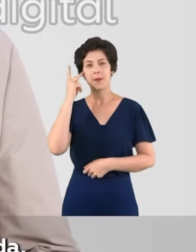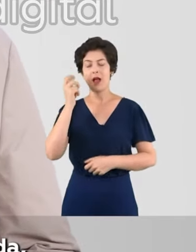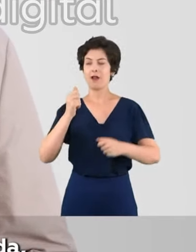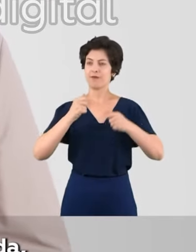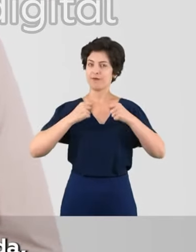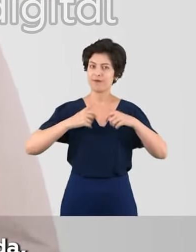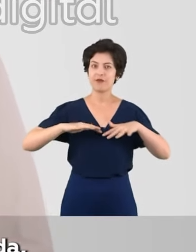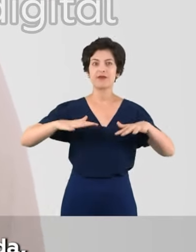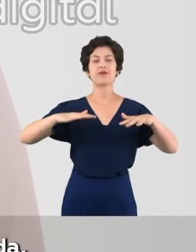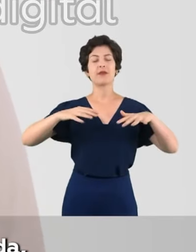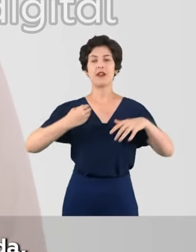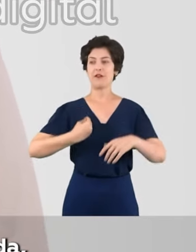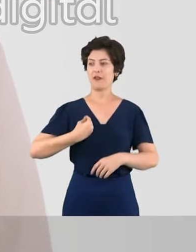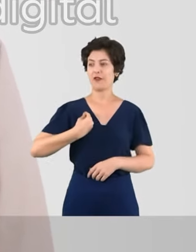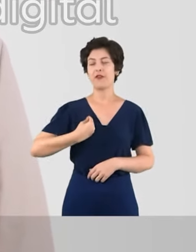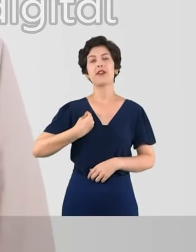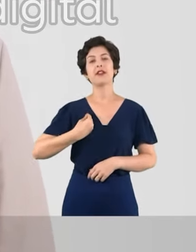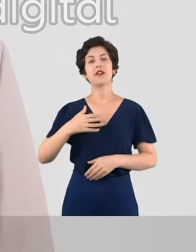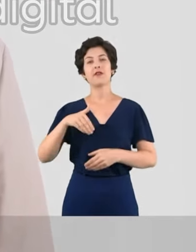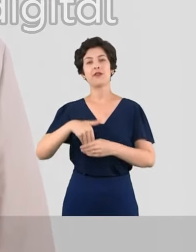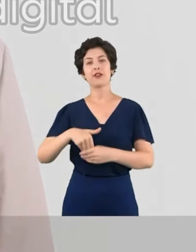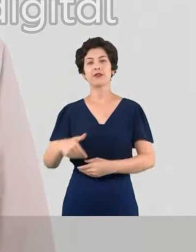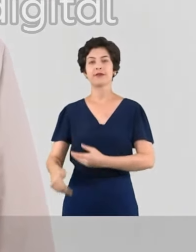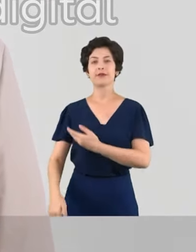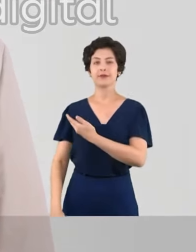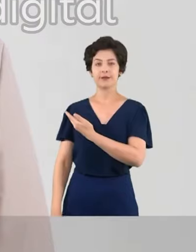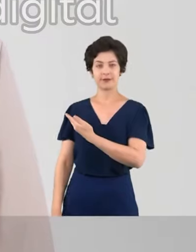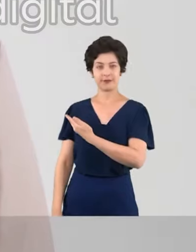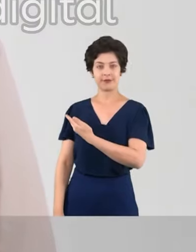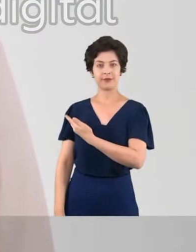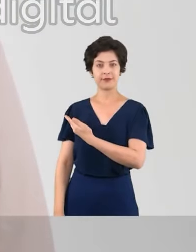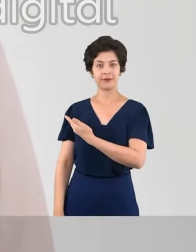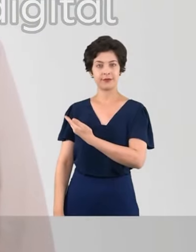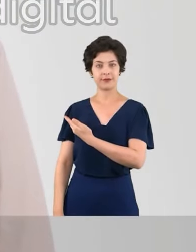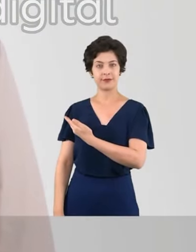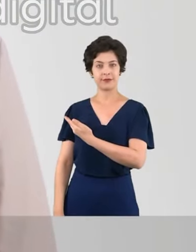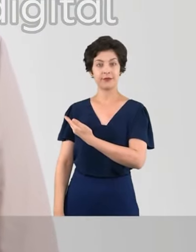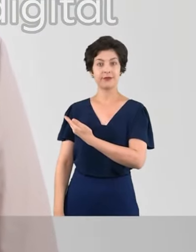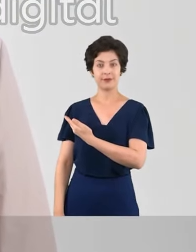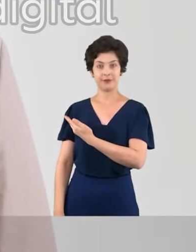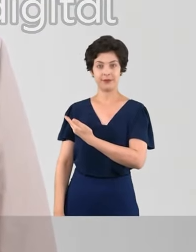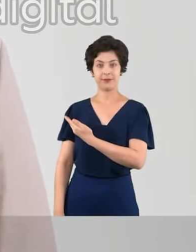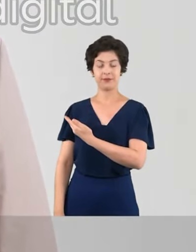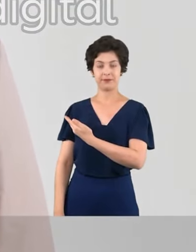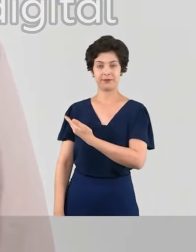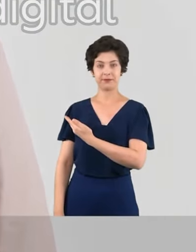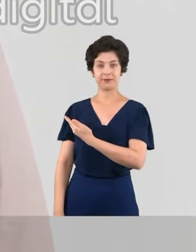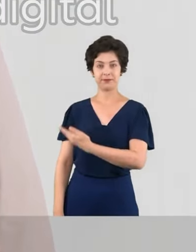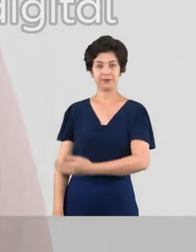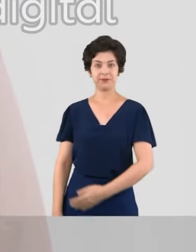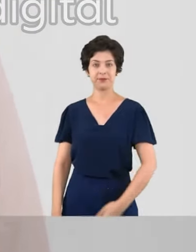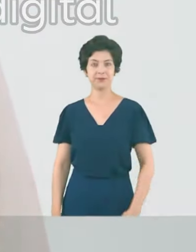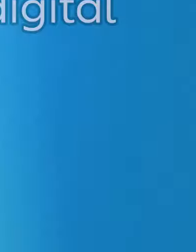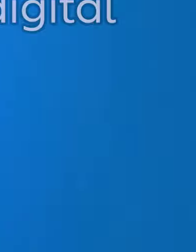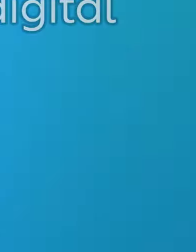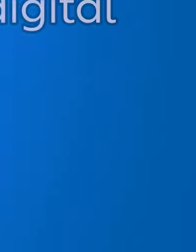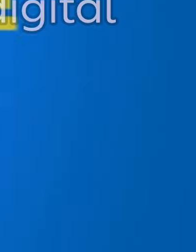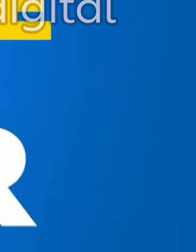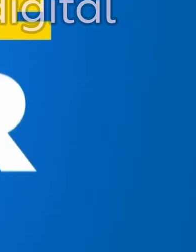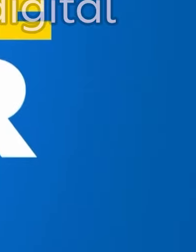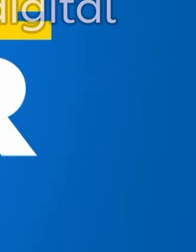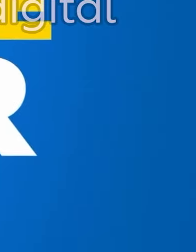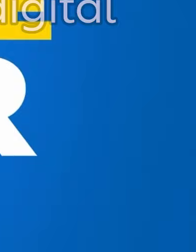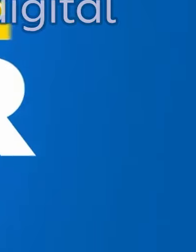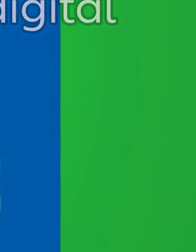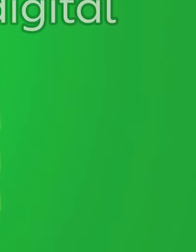vibrante e cheia de vida, vote Cezinha, 70 989. 70 989. Isso